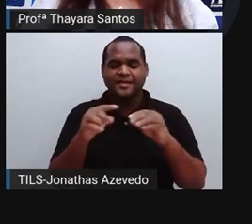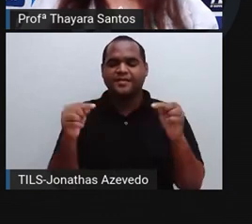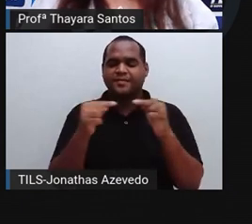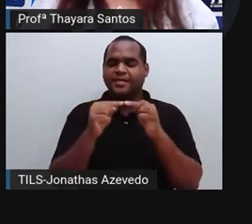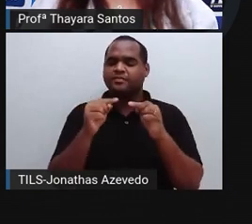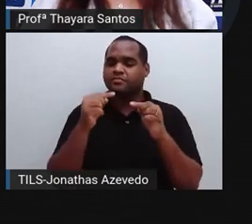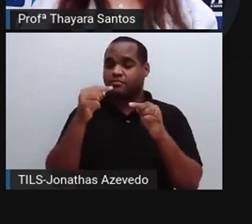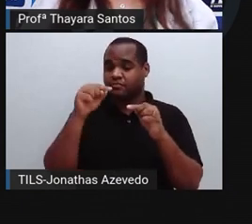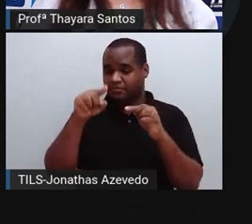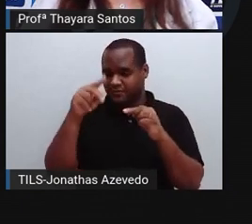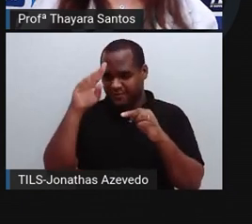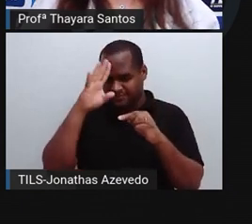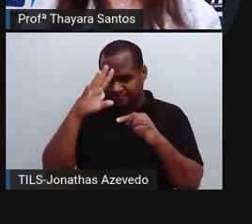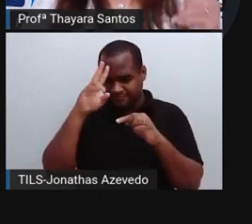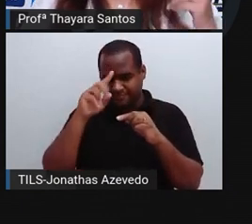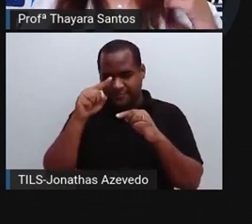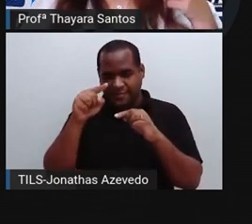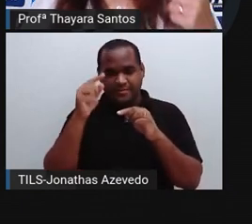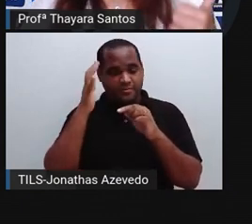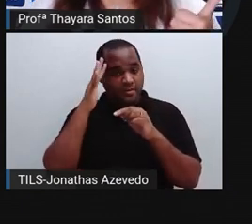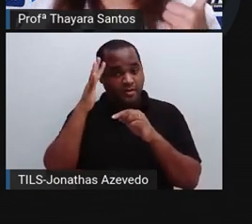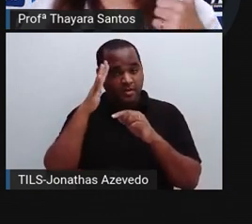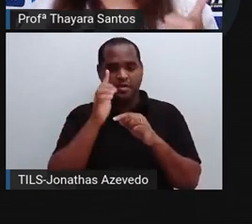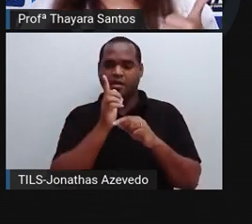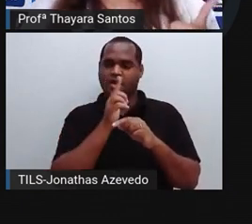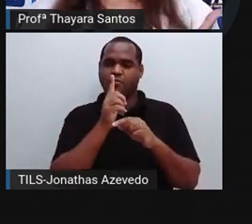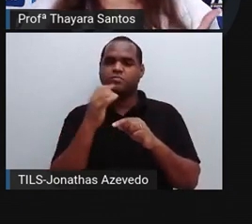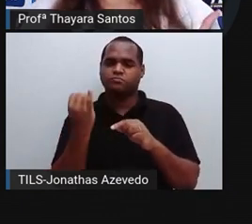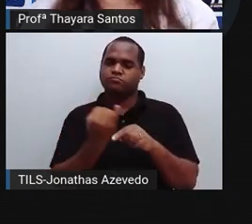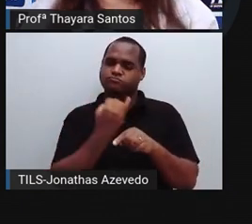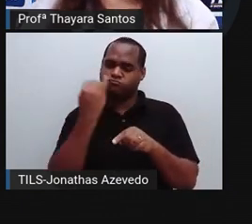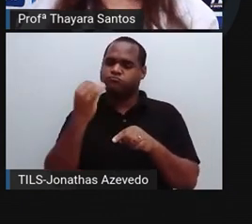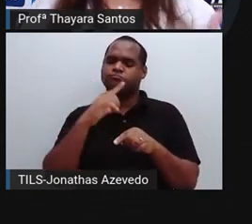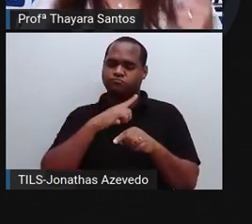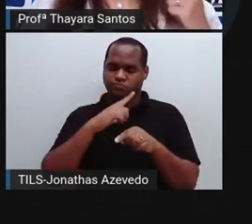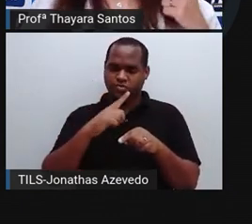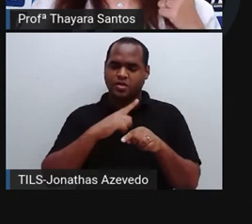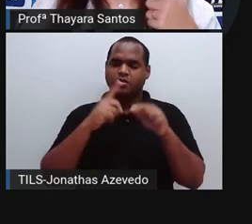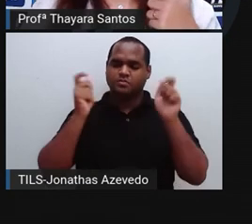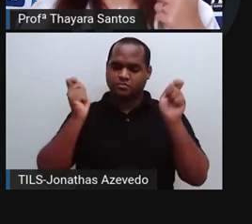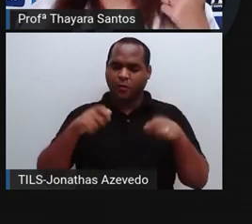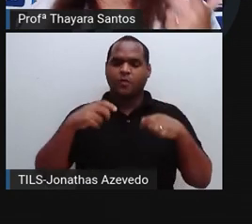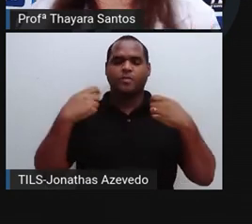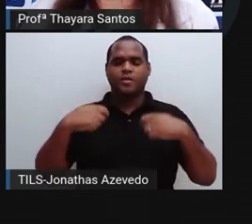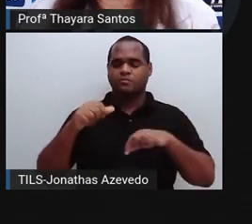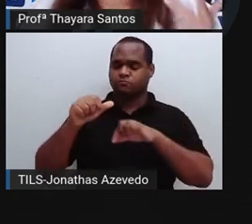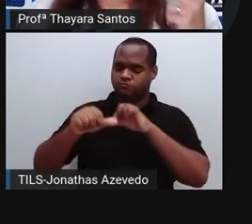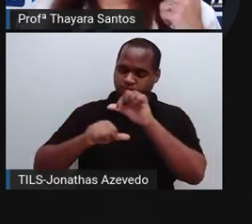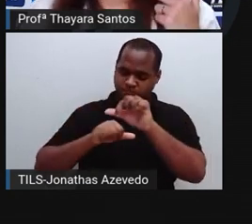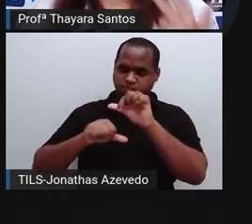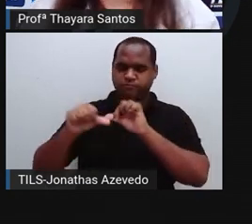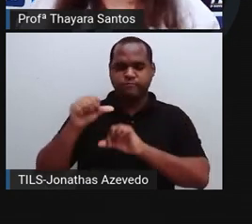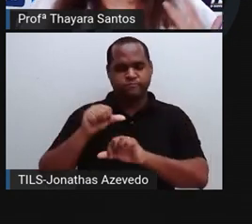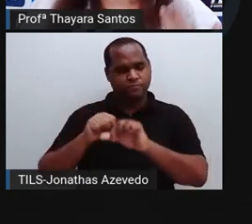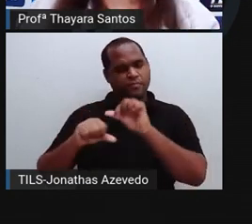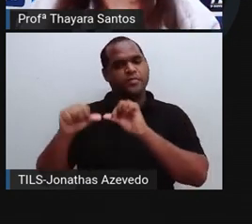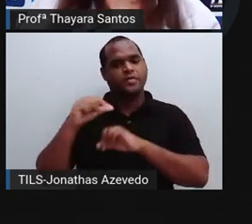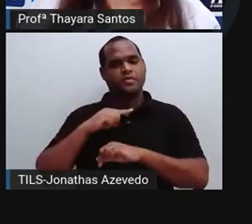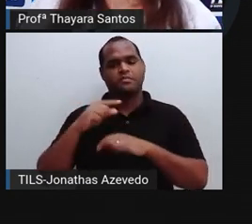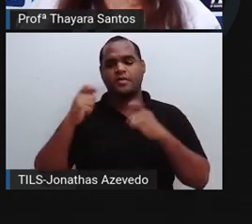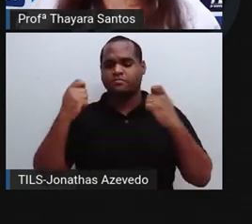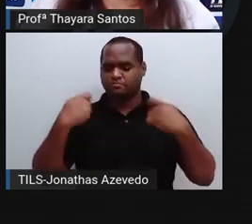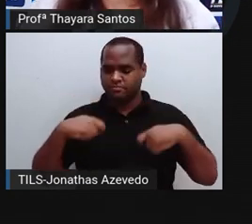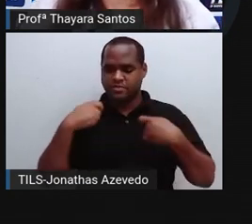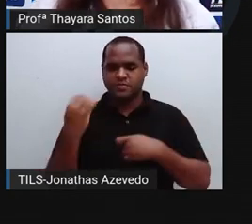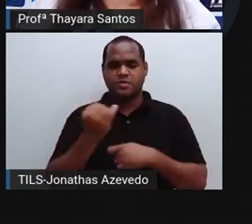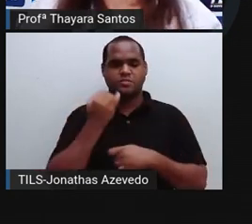uma lição aí na cabecinha de vocês. A água é um recurso muito importante, sim. Ela se renova, sim. Porém, a gente tem que